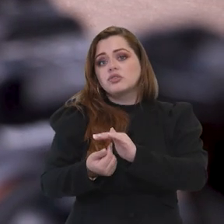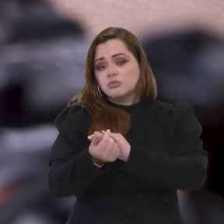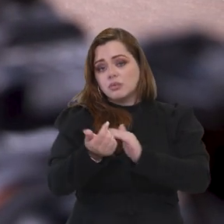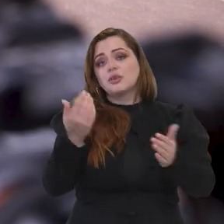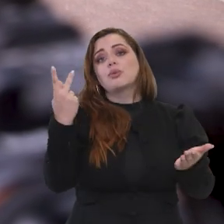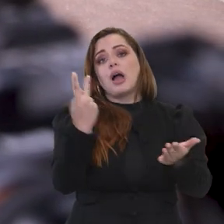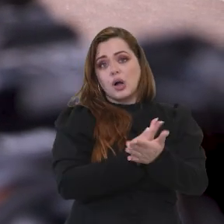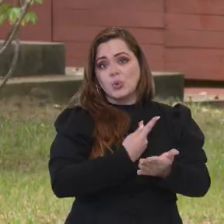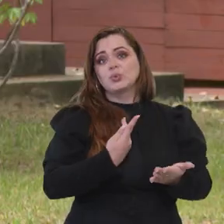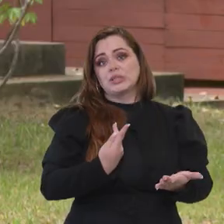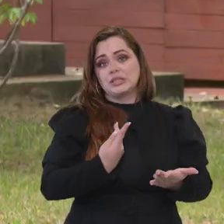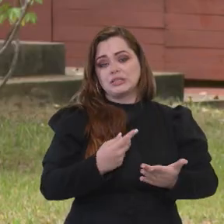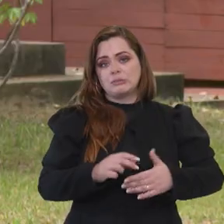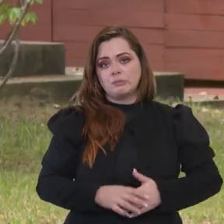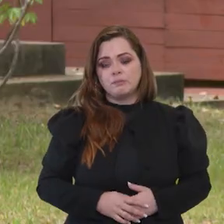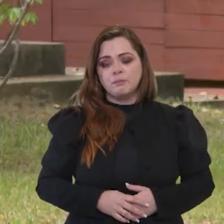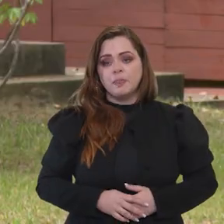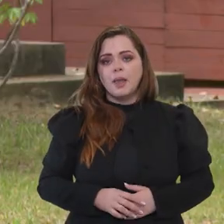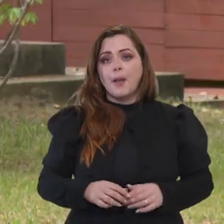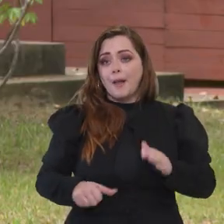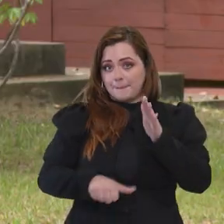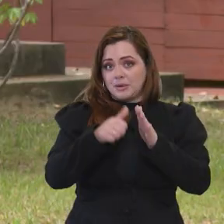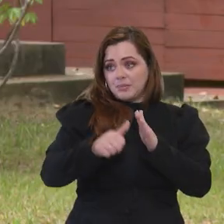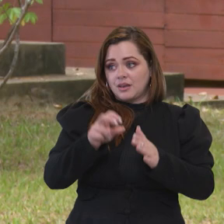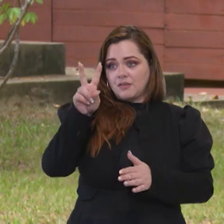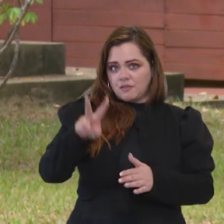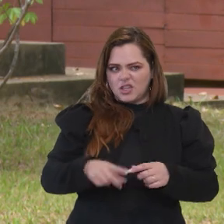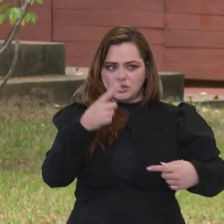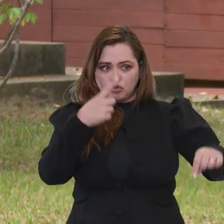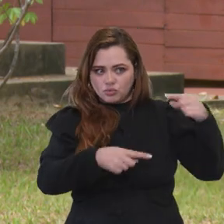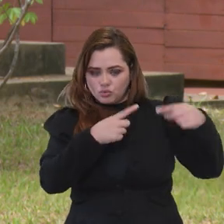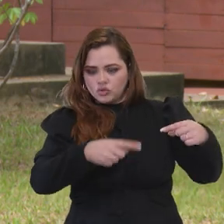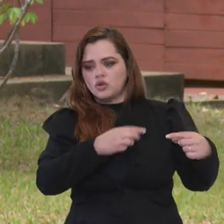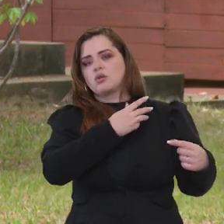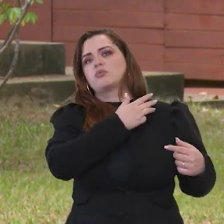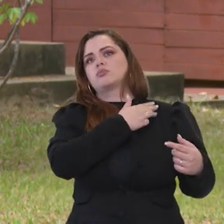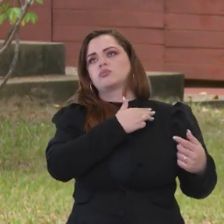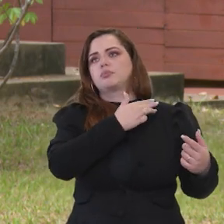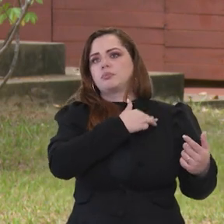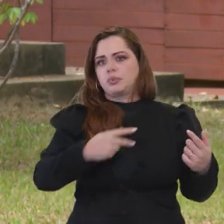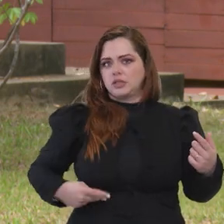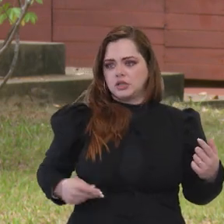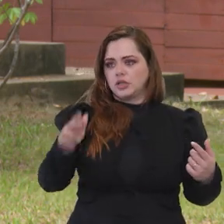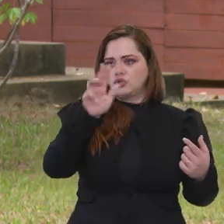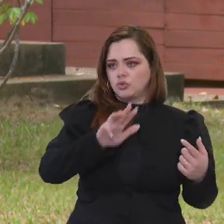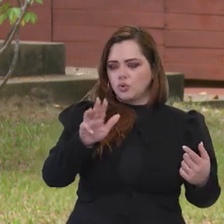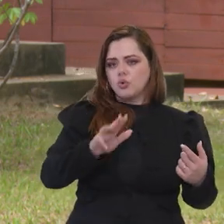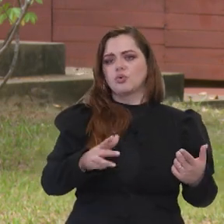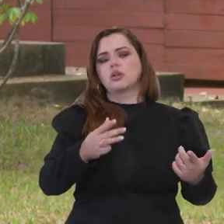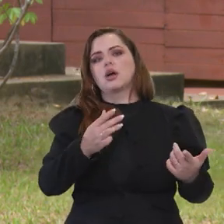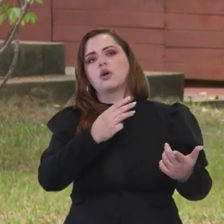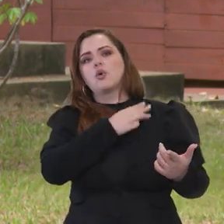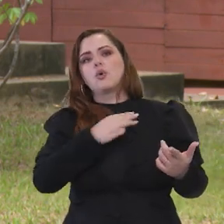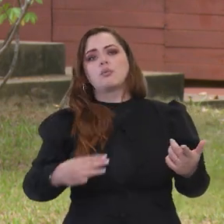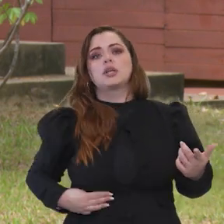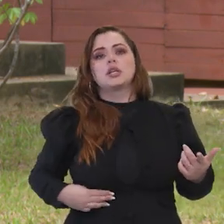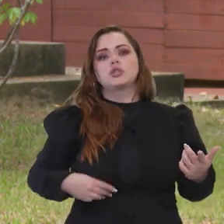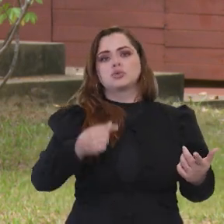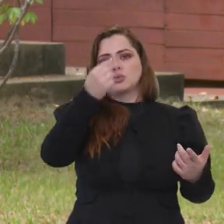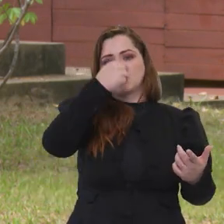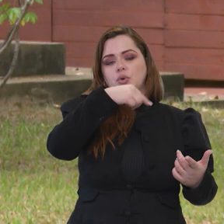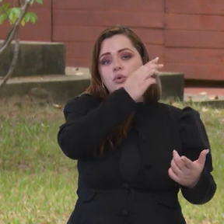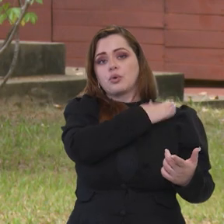investimento aconteça. Carol, desde o primeiro dia quando eu discuti com o presidente Lula, quando eu discuti com o ministro Rui Costa, o mais eles me afirmaram